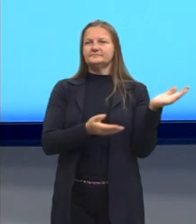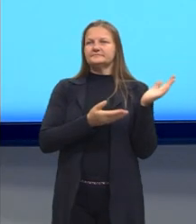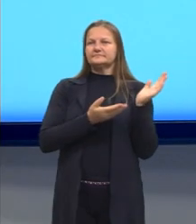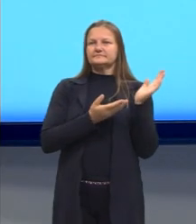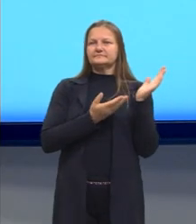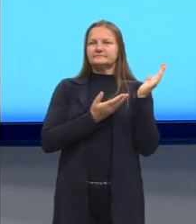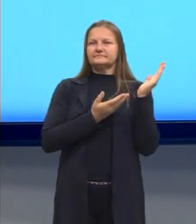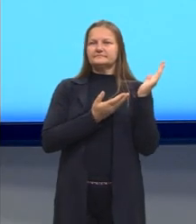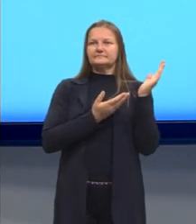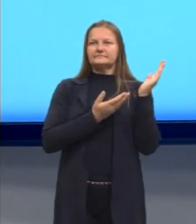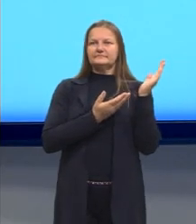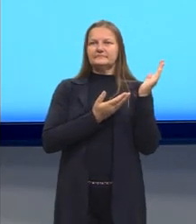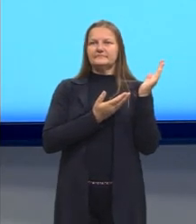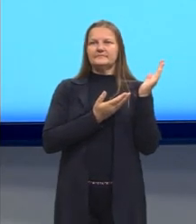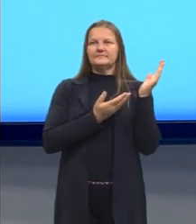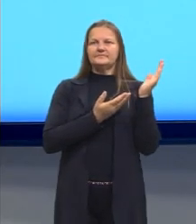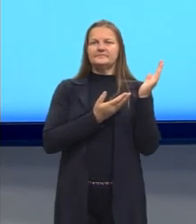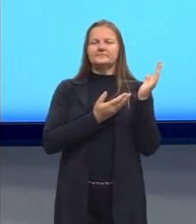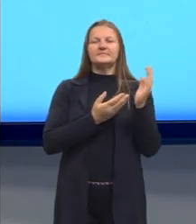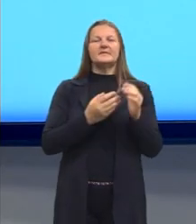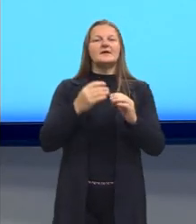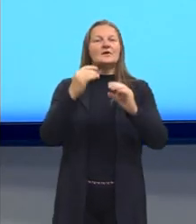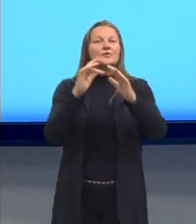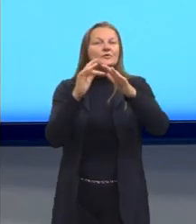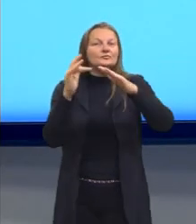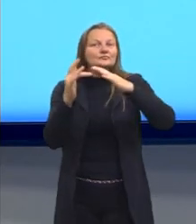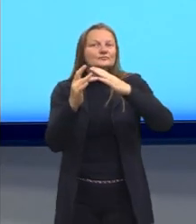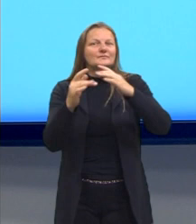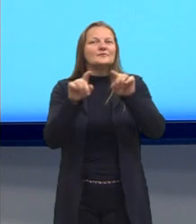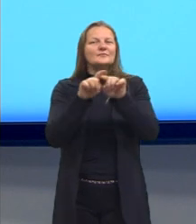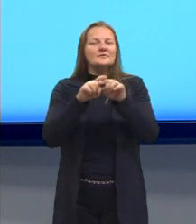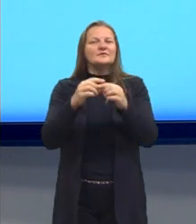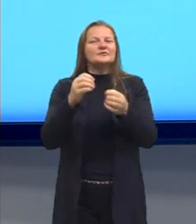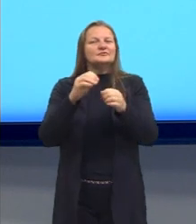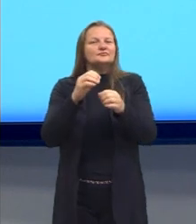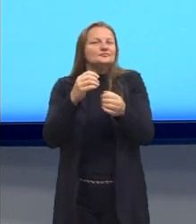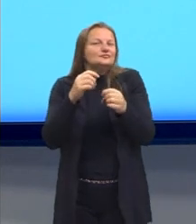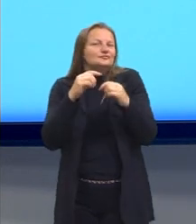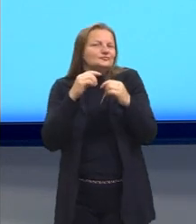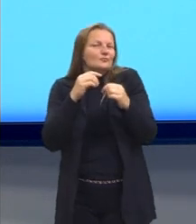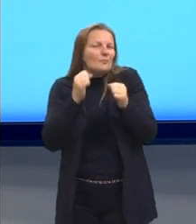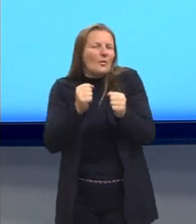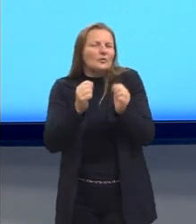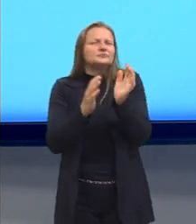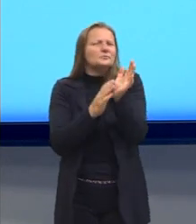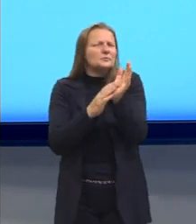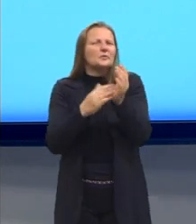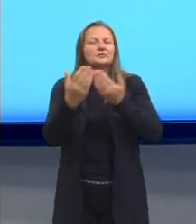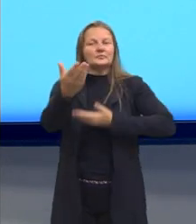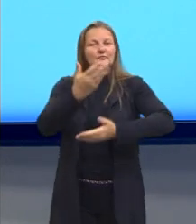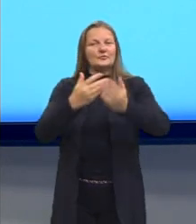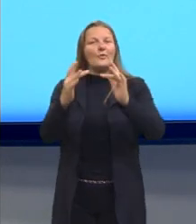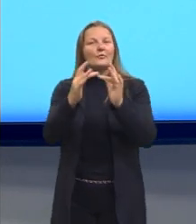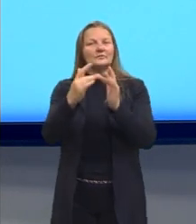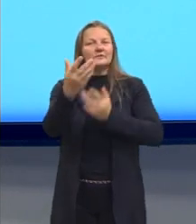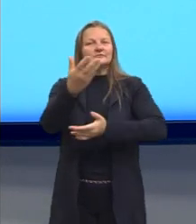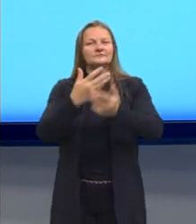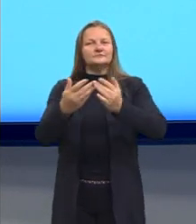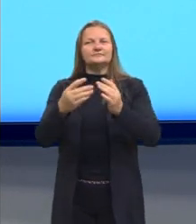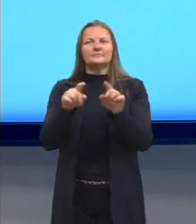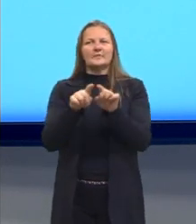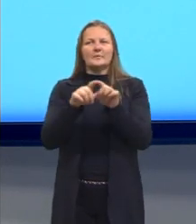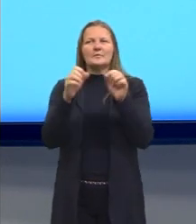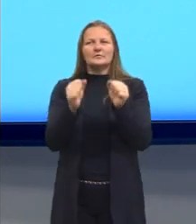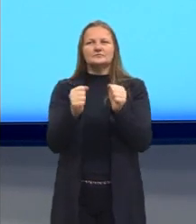vocês queiram seguir, pedir alguma dica, sugestão, críticas. Então temos aqui duas redes sociais,